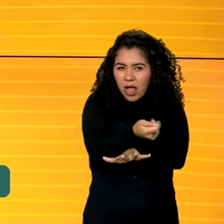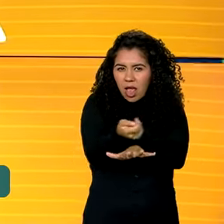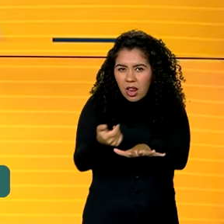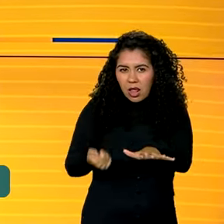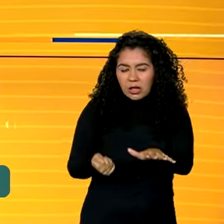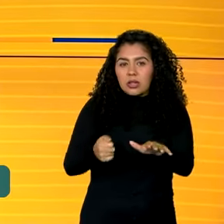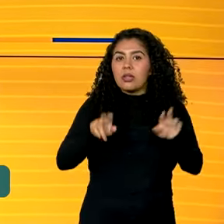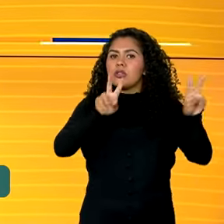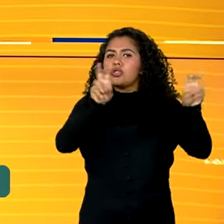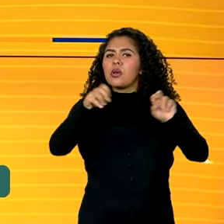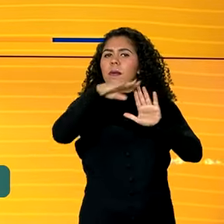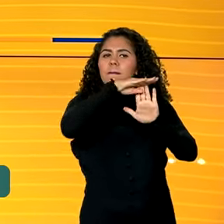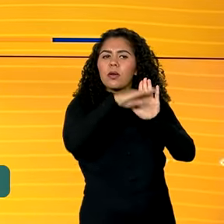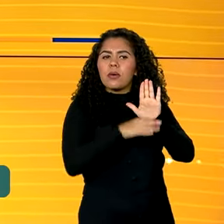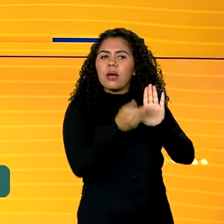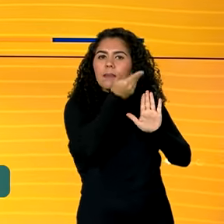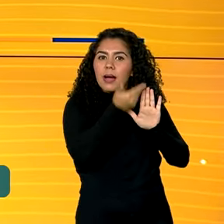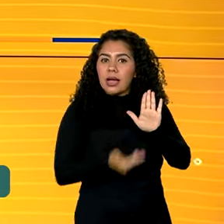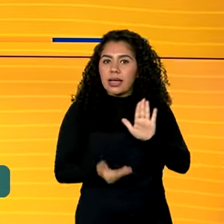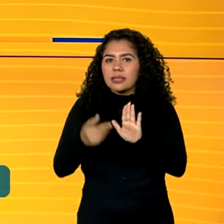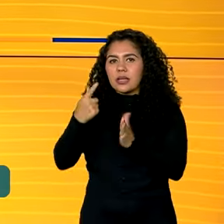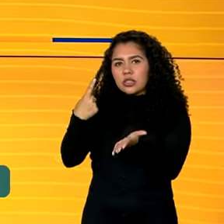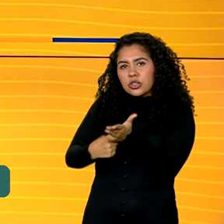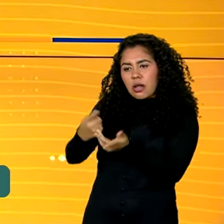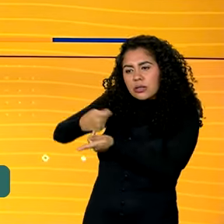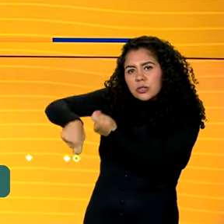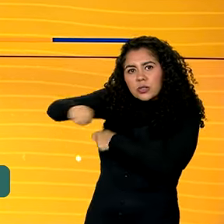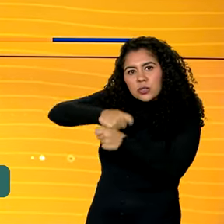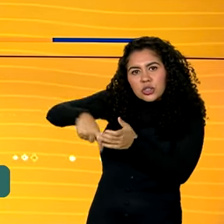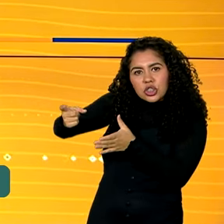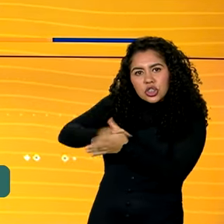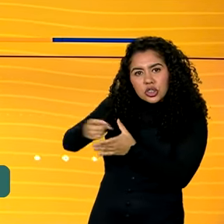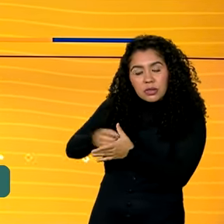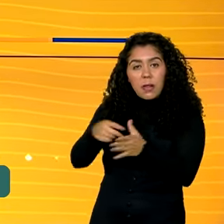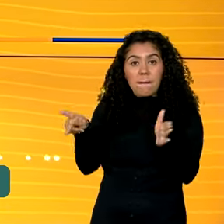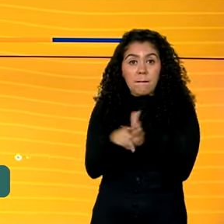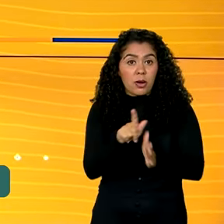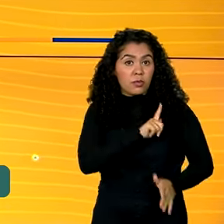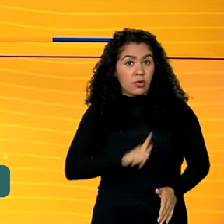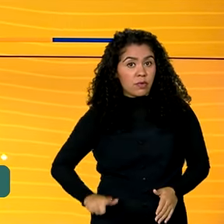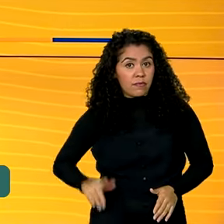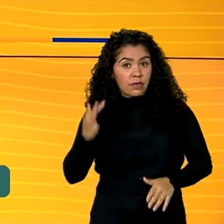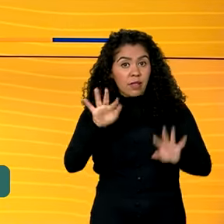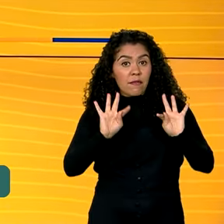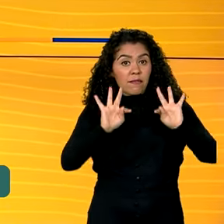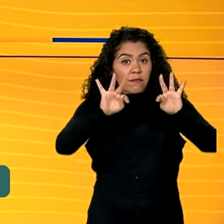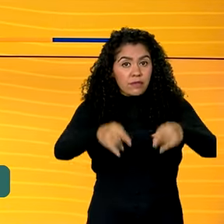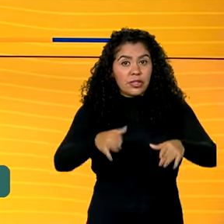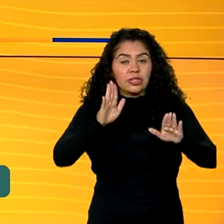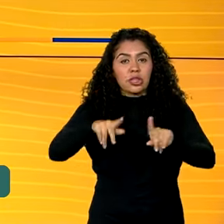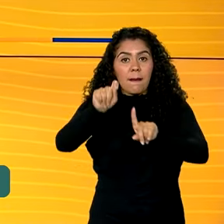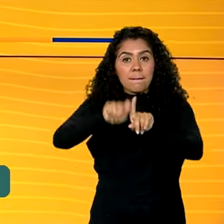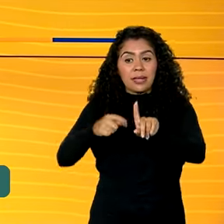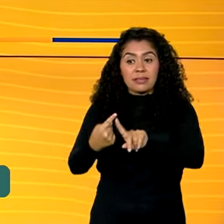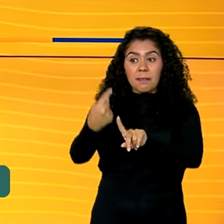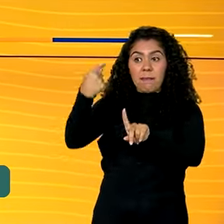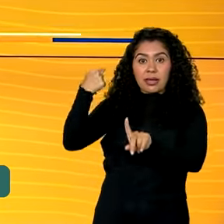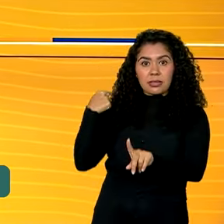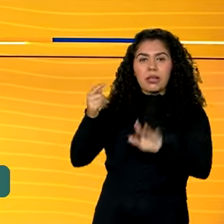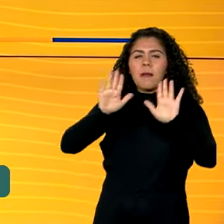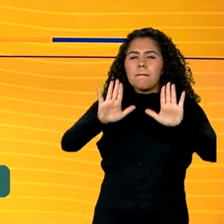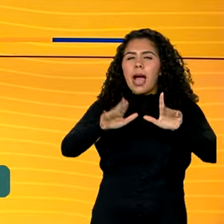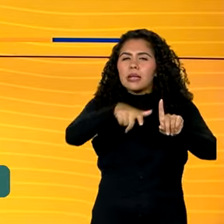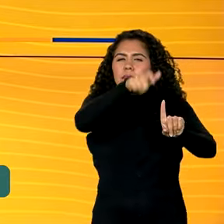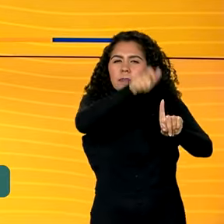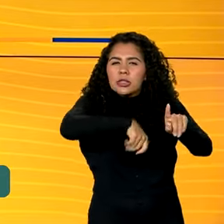Desenrola Brasil. O programa de renegociação de dívidas do governo federal foi encerrado no mês passado, mas criminosos